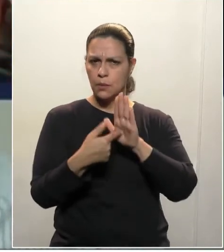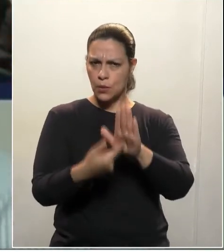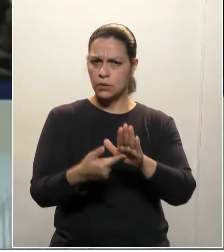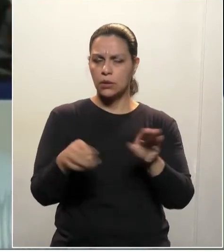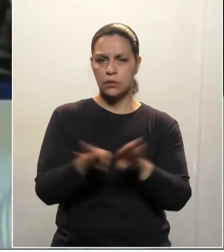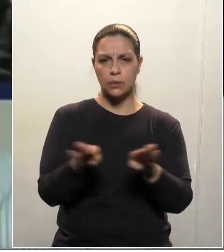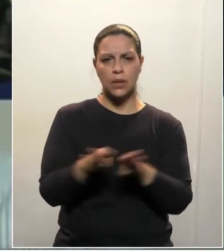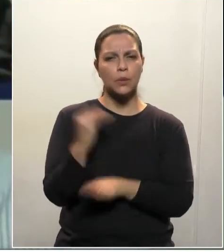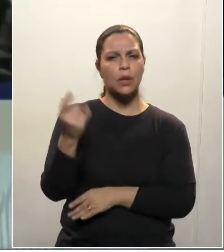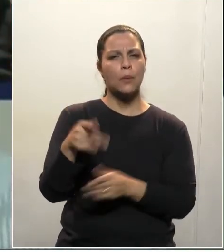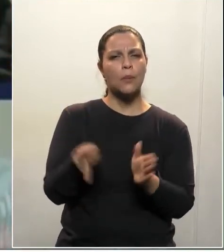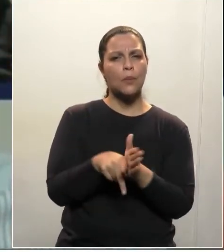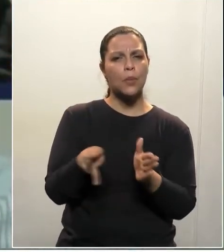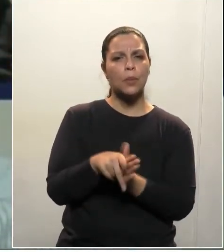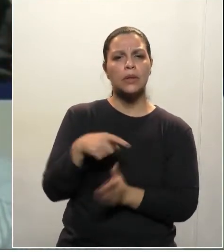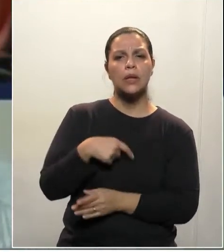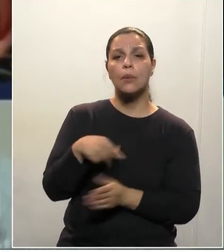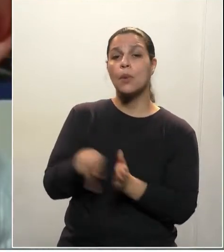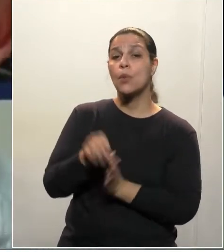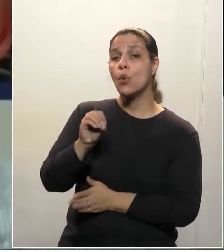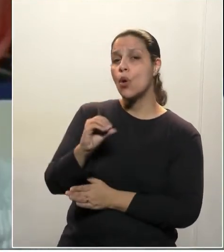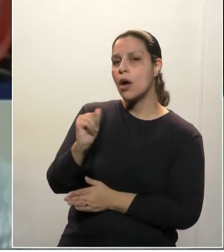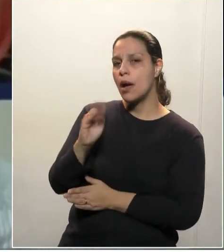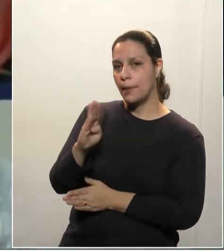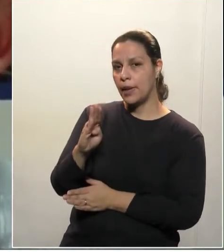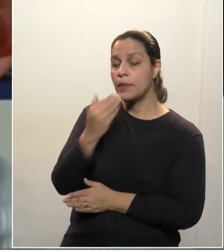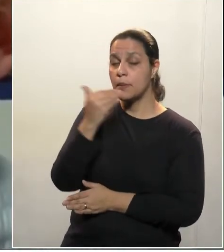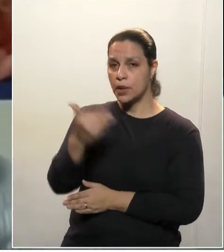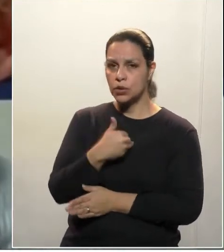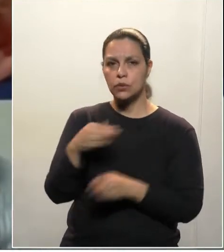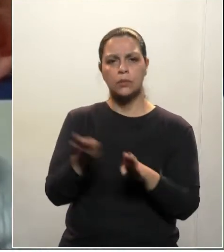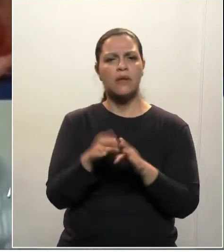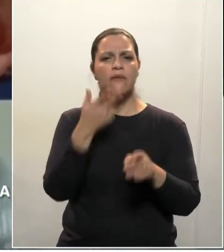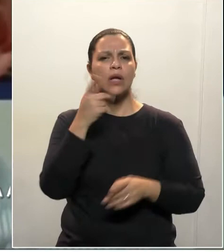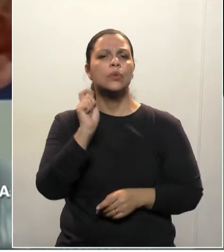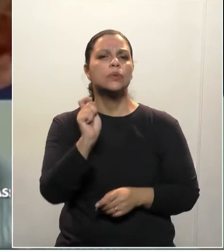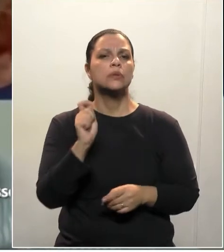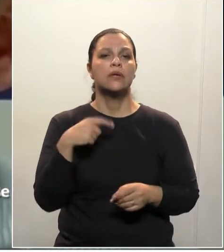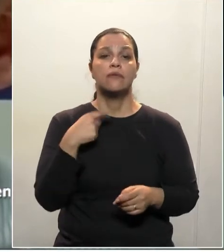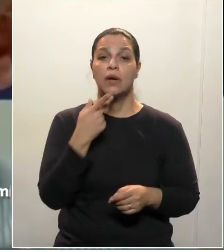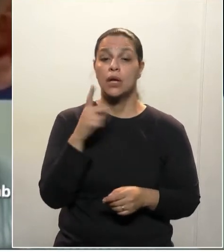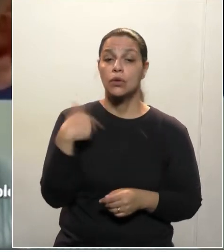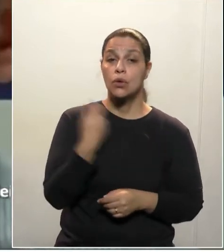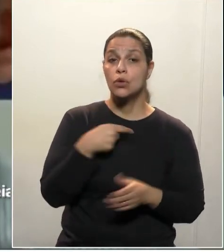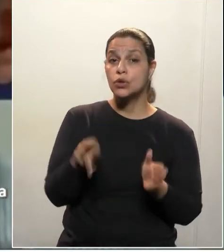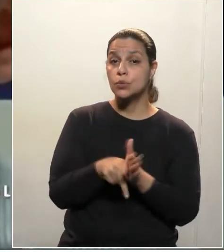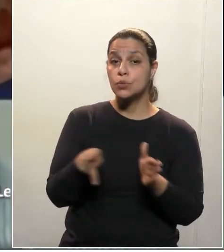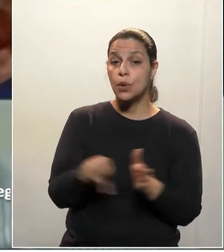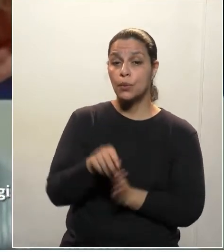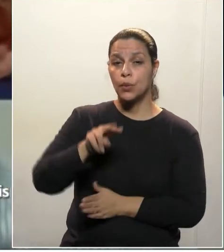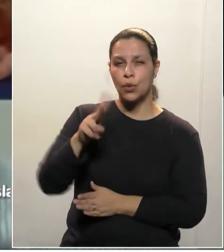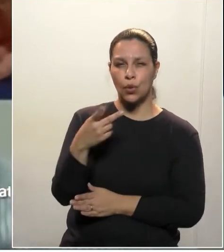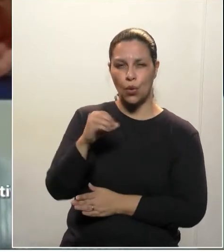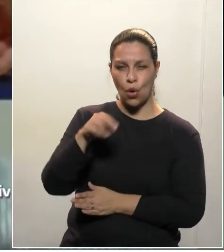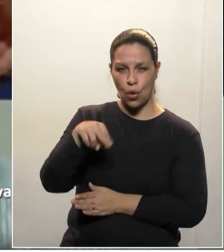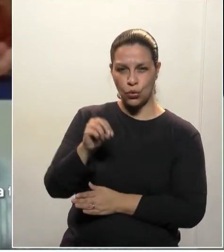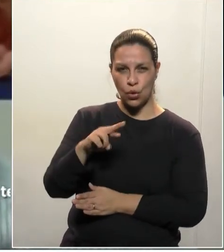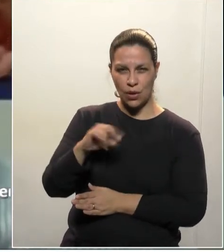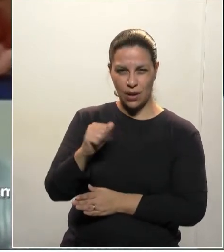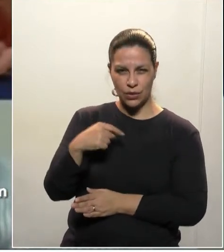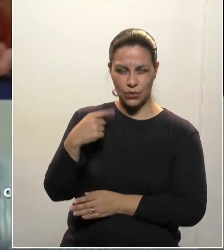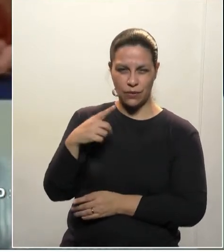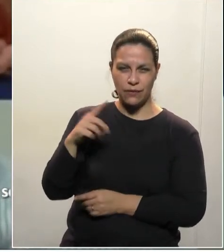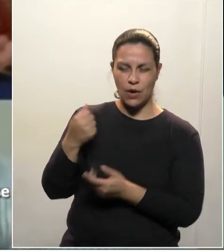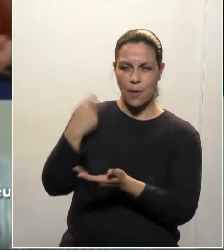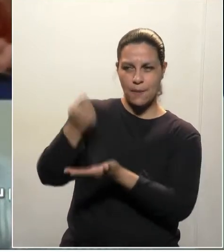dizer foi para atender um pedido, inclusive, da OAB, doutor Castro, em que posterga a cobrança dos honorários advocatícios